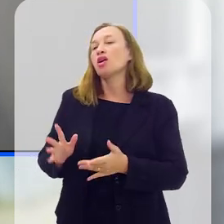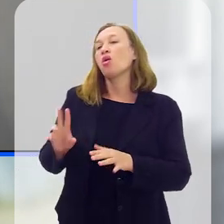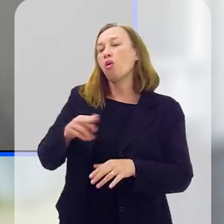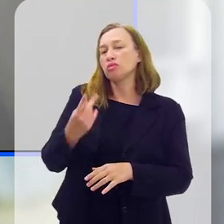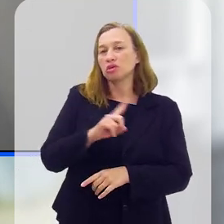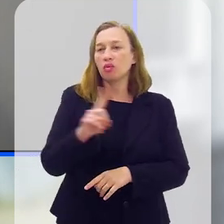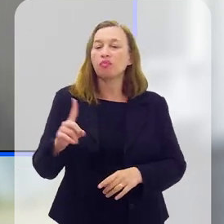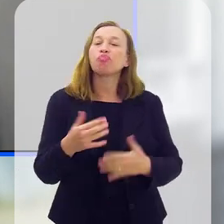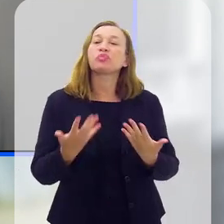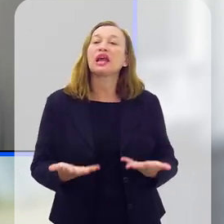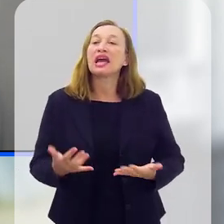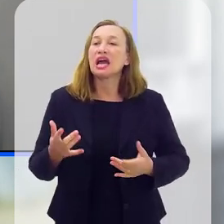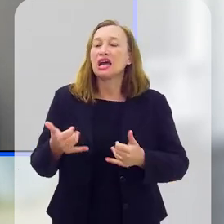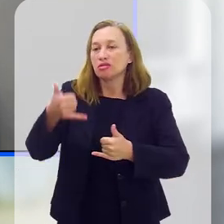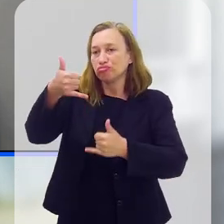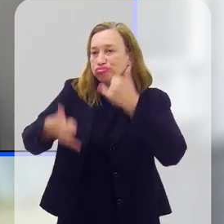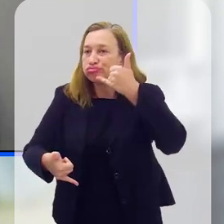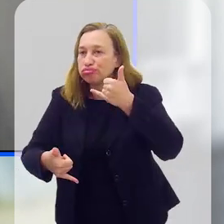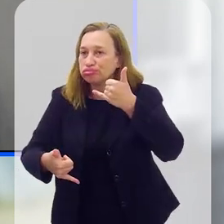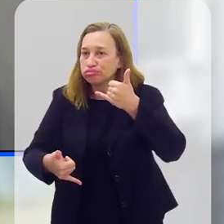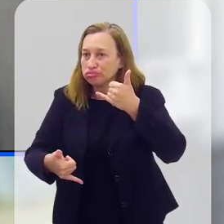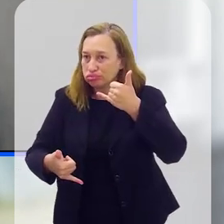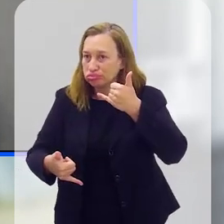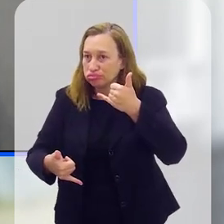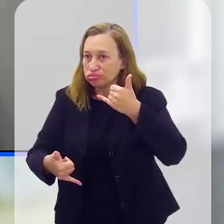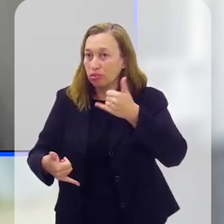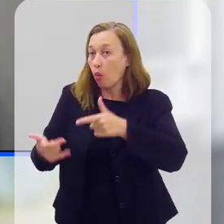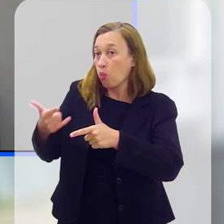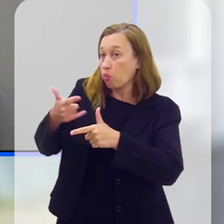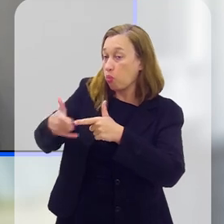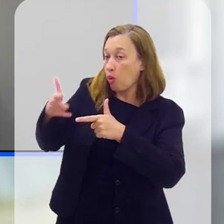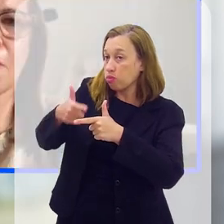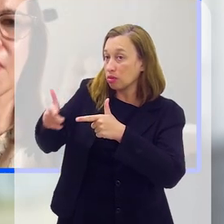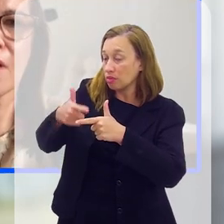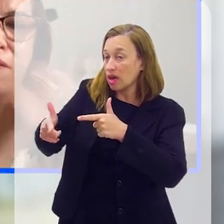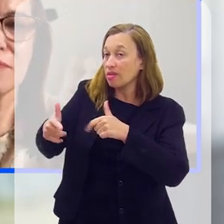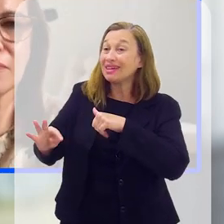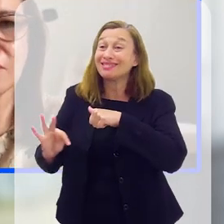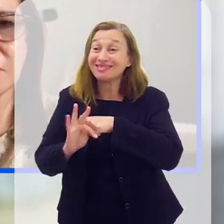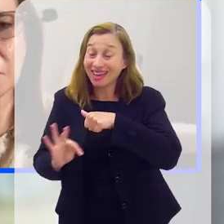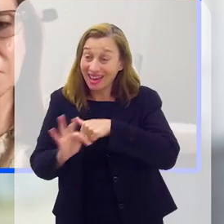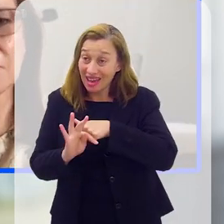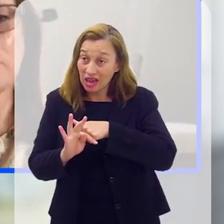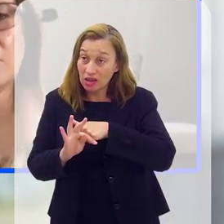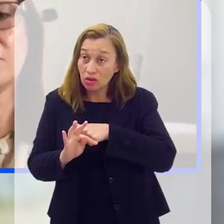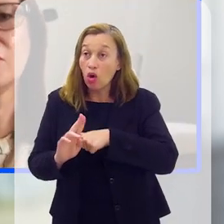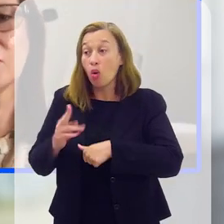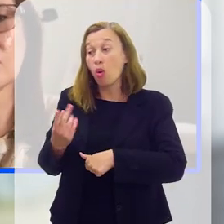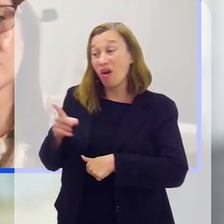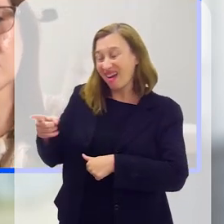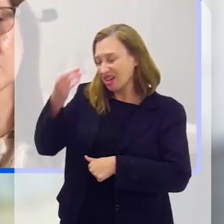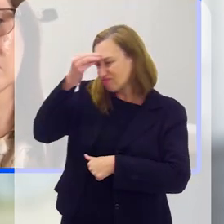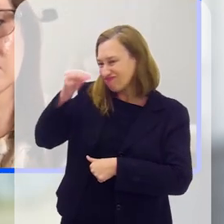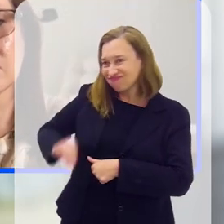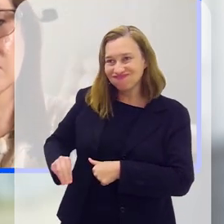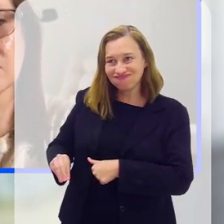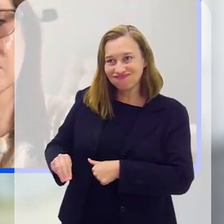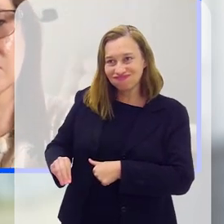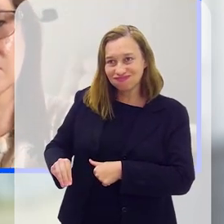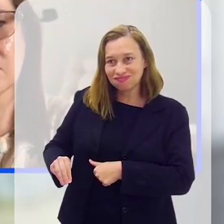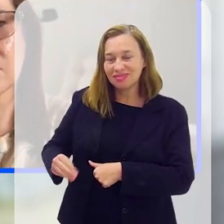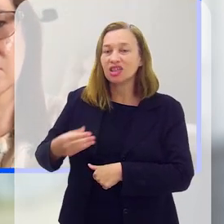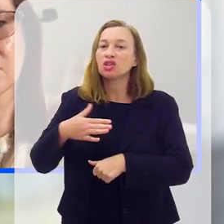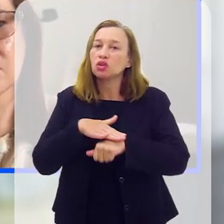quiser, né? E, caso a ligação caia, haja algum problema técnico, enfim, ou ela desista